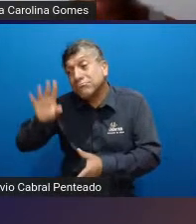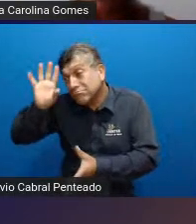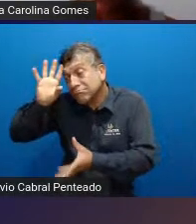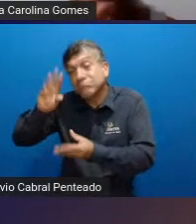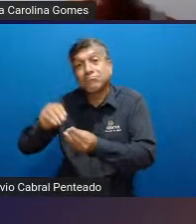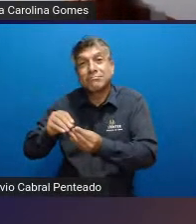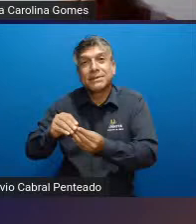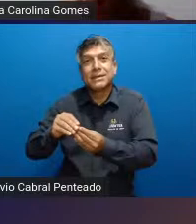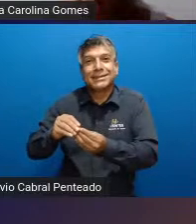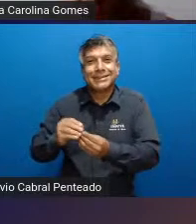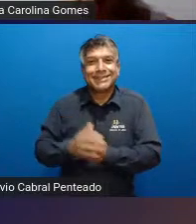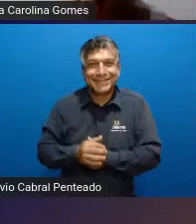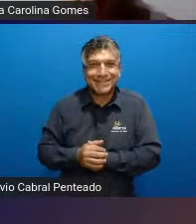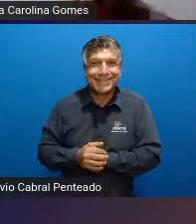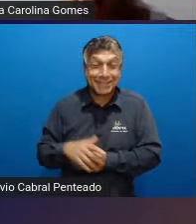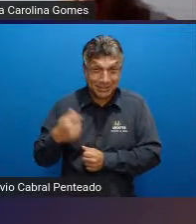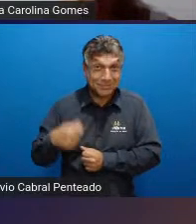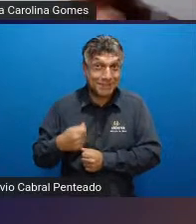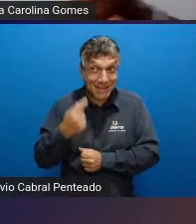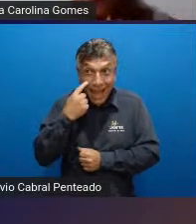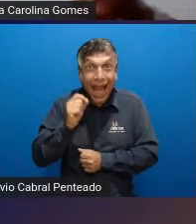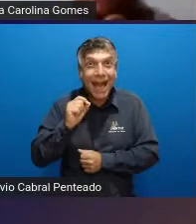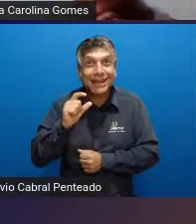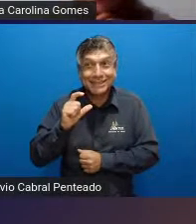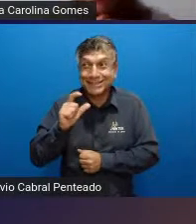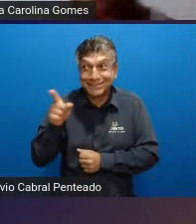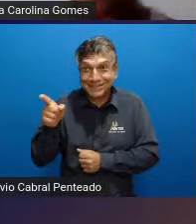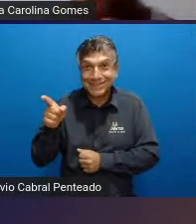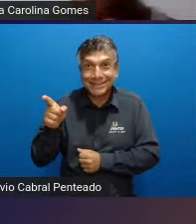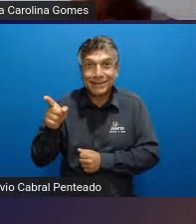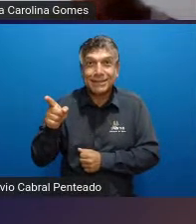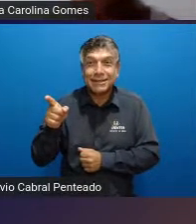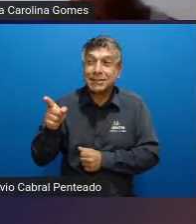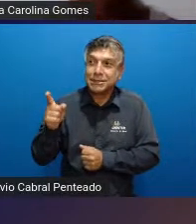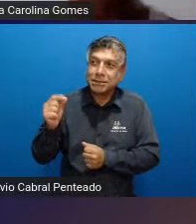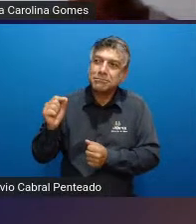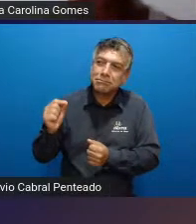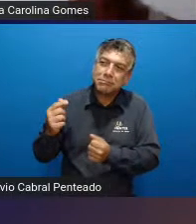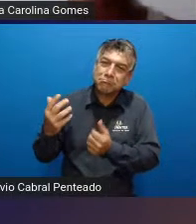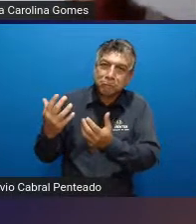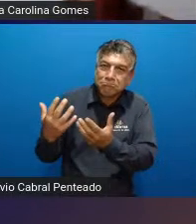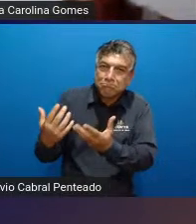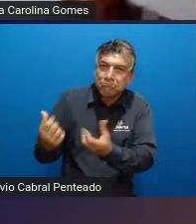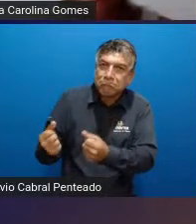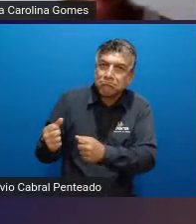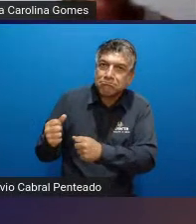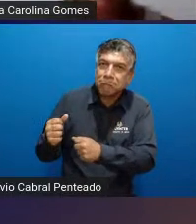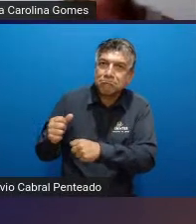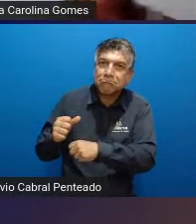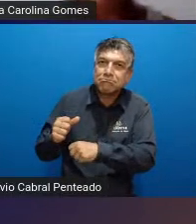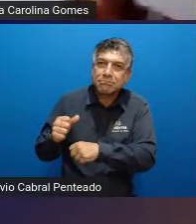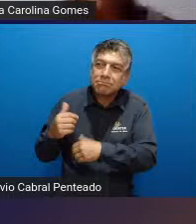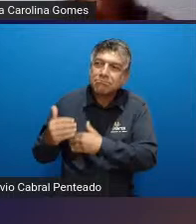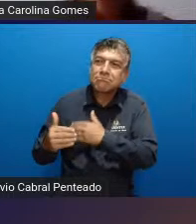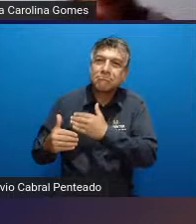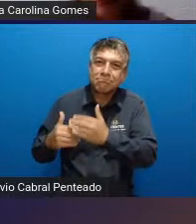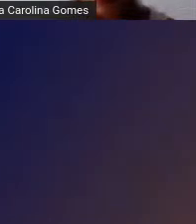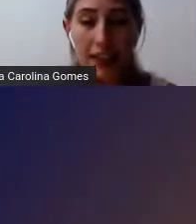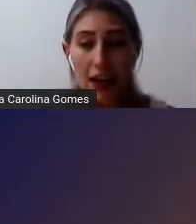de compreensão aceitação deles né é mais especial ainda mais especial do que a especialização